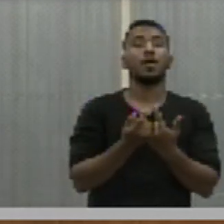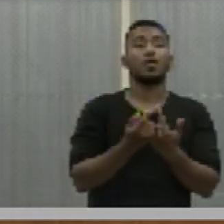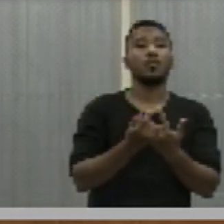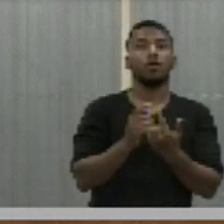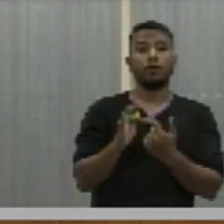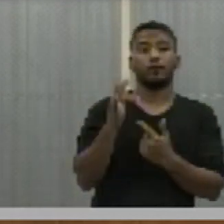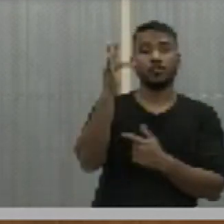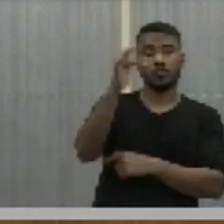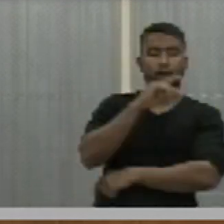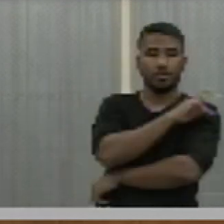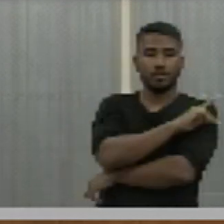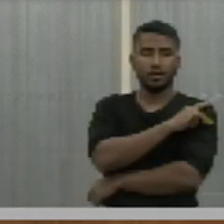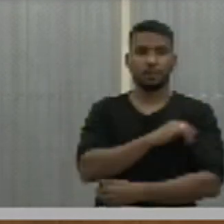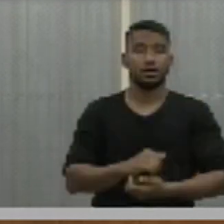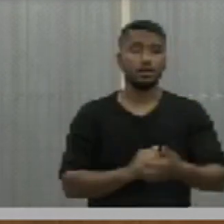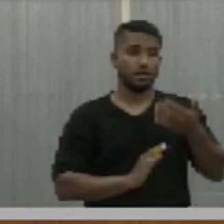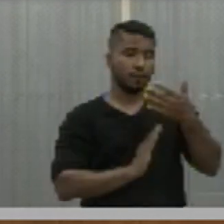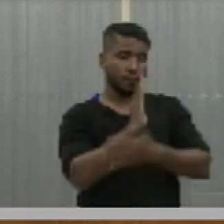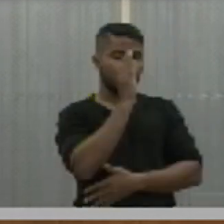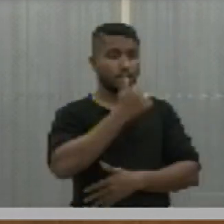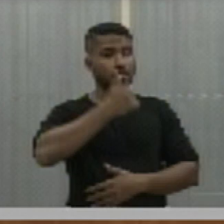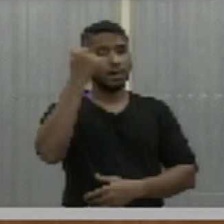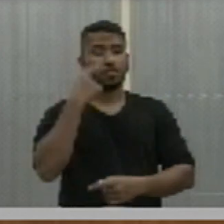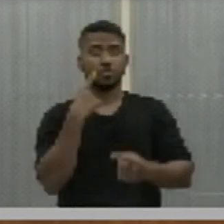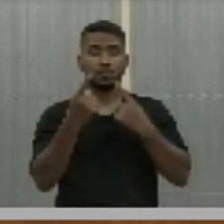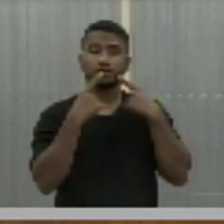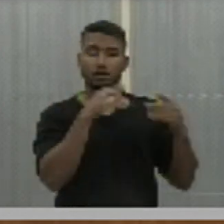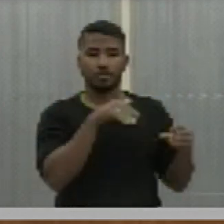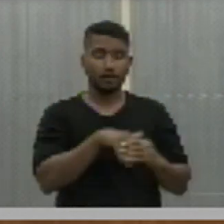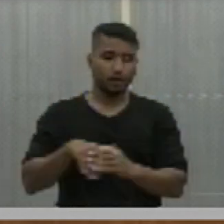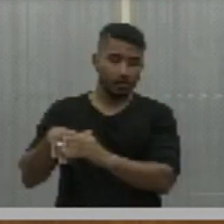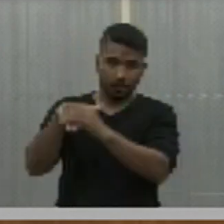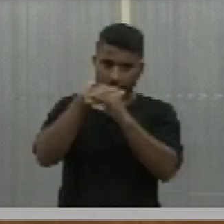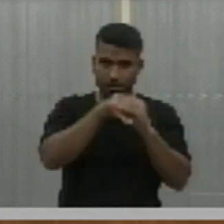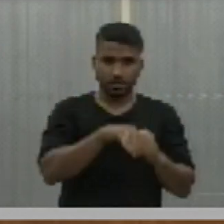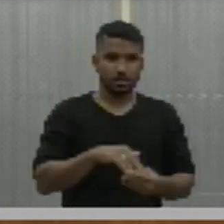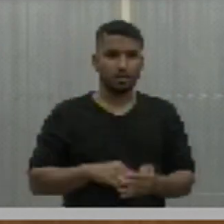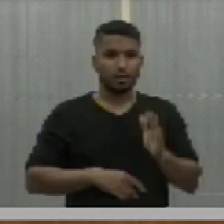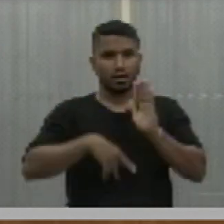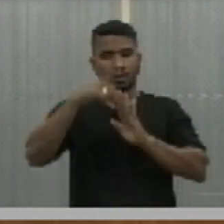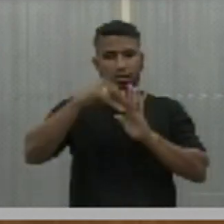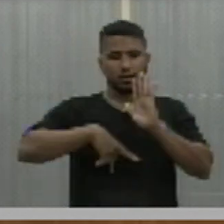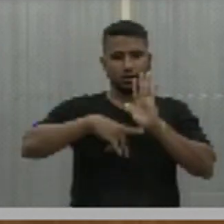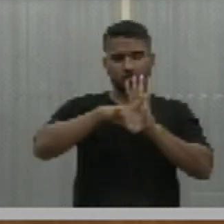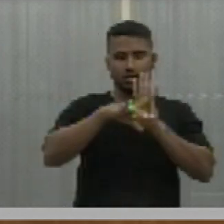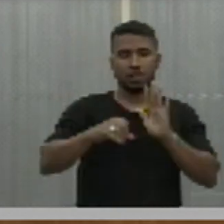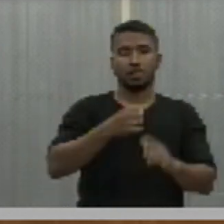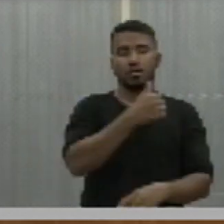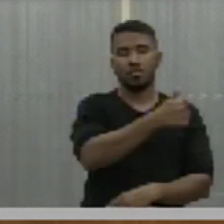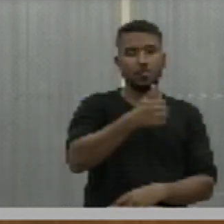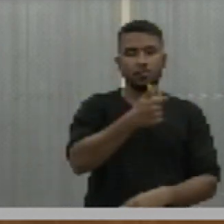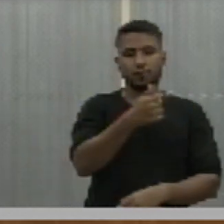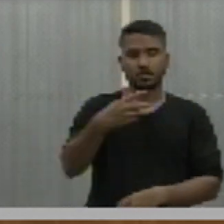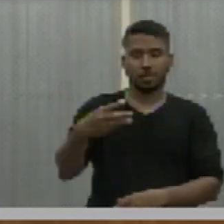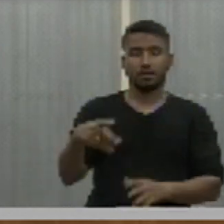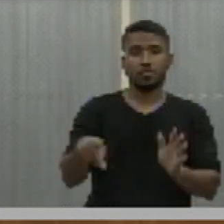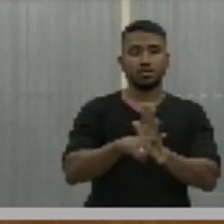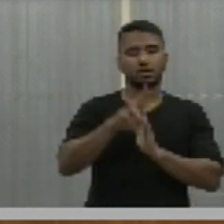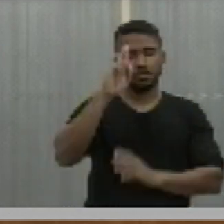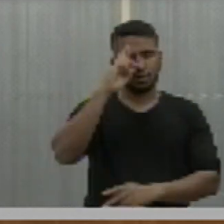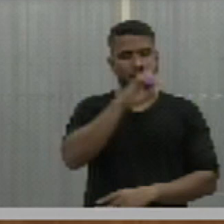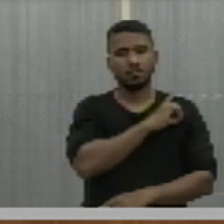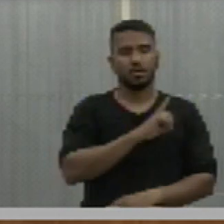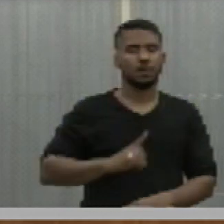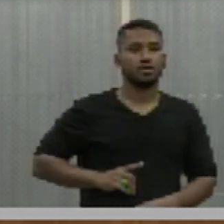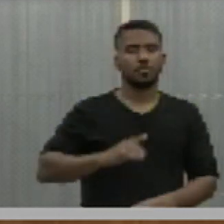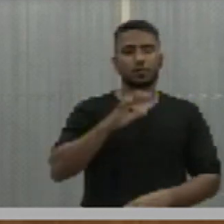Piauiense. Aprovados em primeira discussão e votação, os projetos de lei nº 1123, autoriza o senhor deputado Flávio